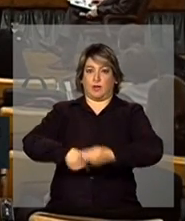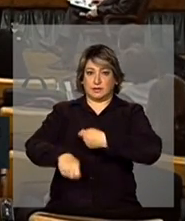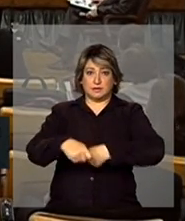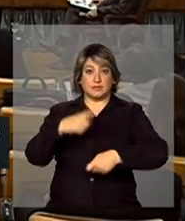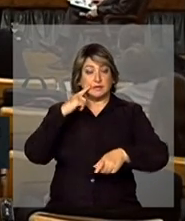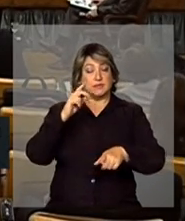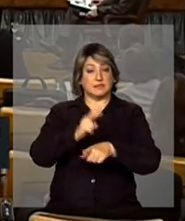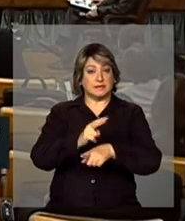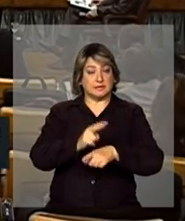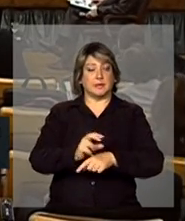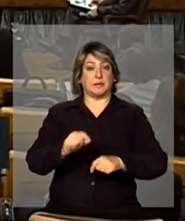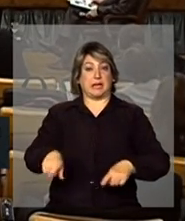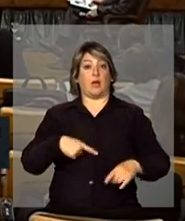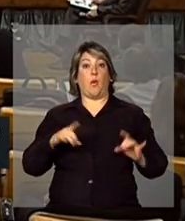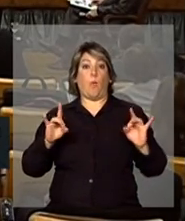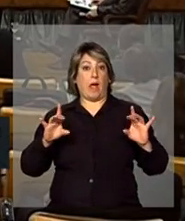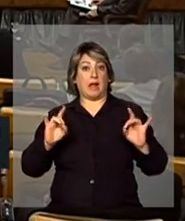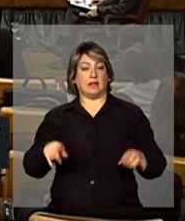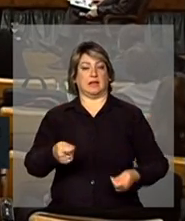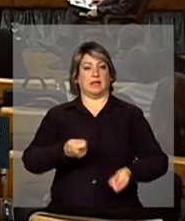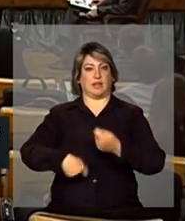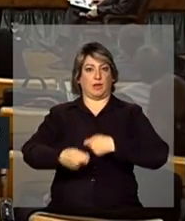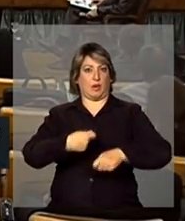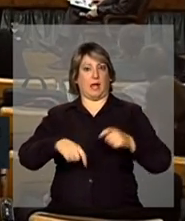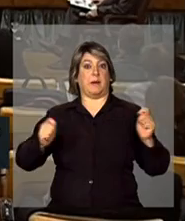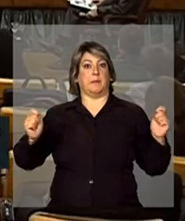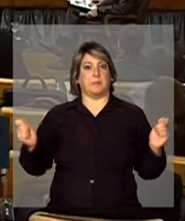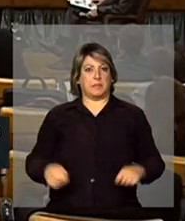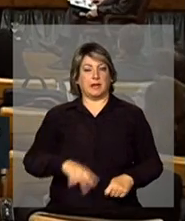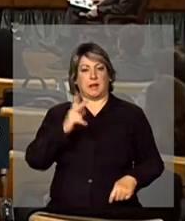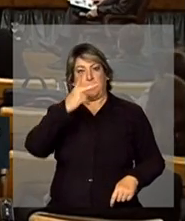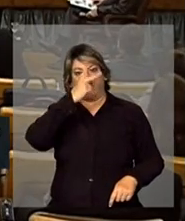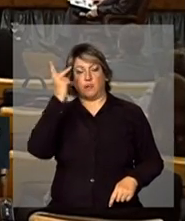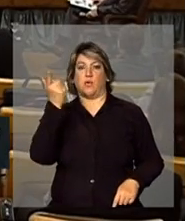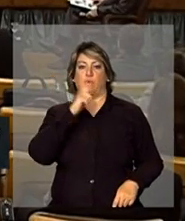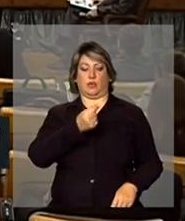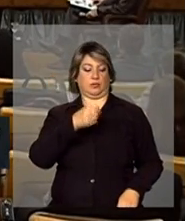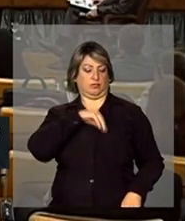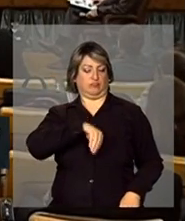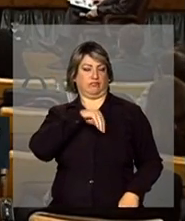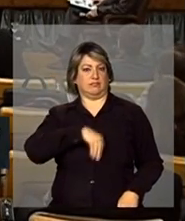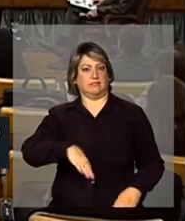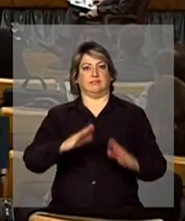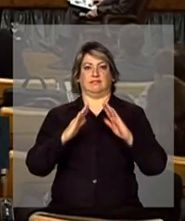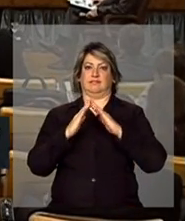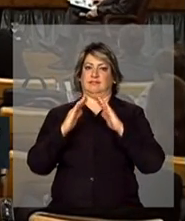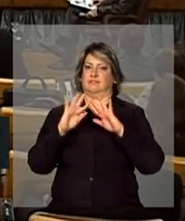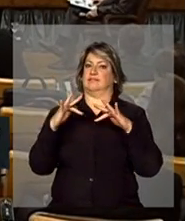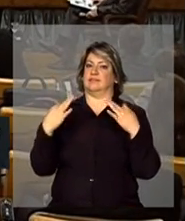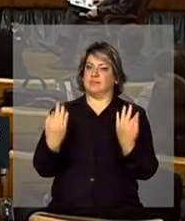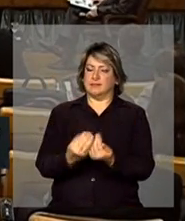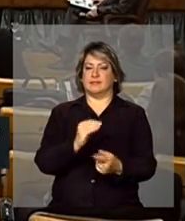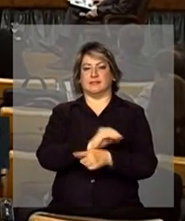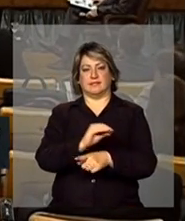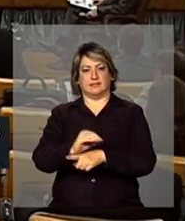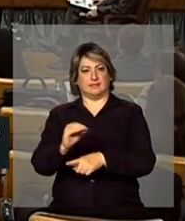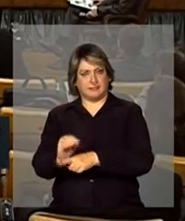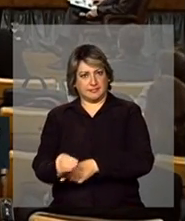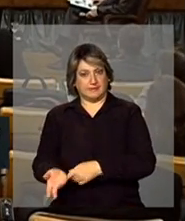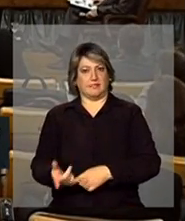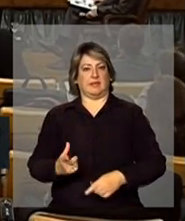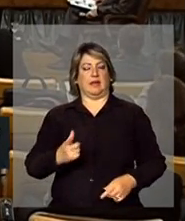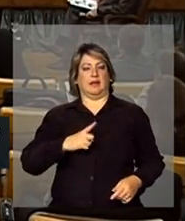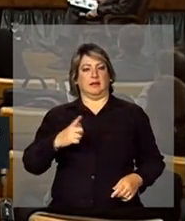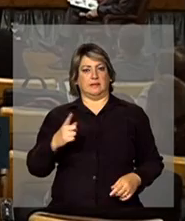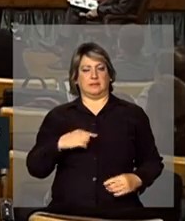acompanhado, ou seja, que uma medida de qualidade do negócio, a capacidade das pessoas levarem renda para casa, do ponto de vista social, do